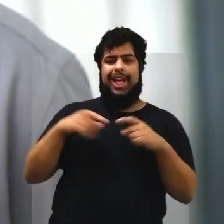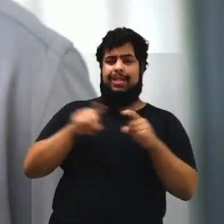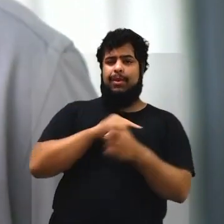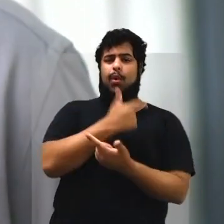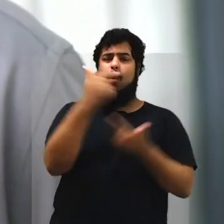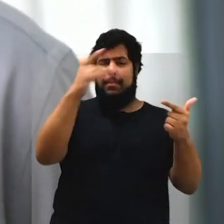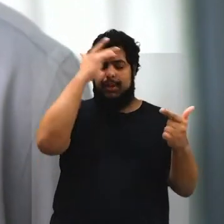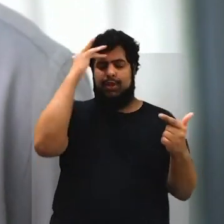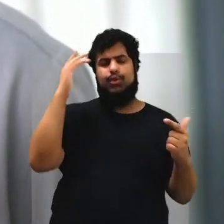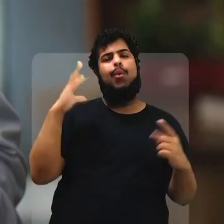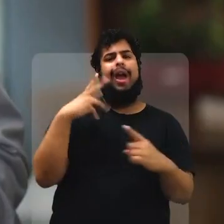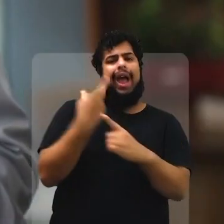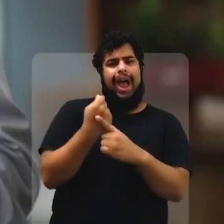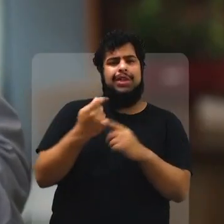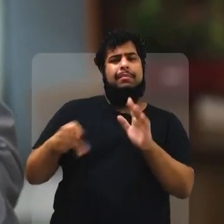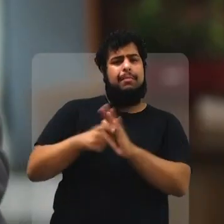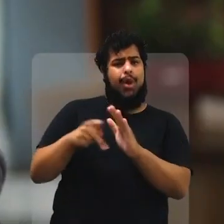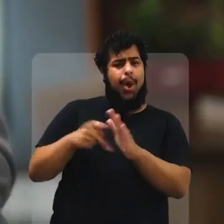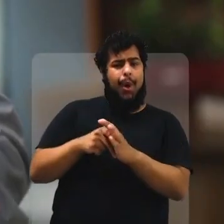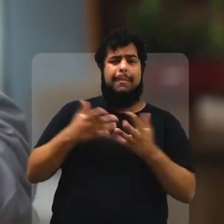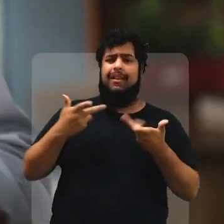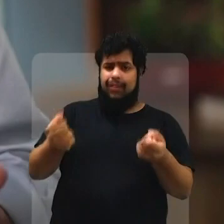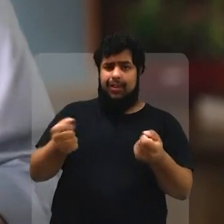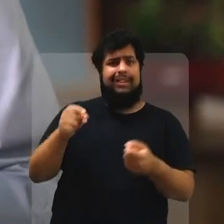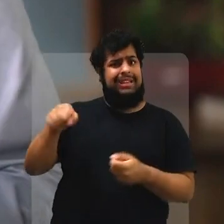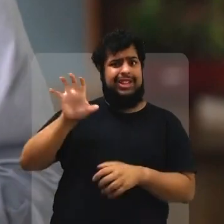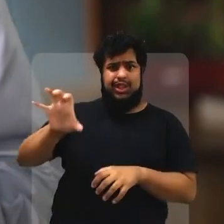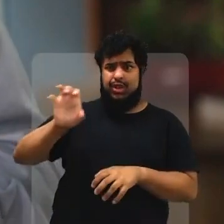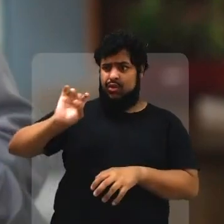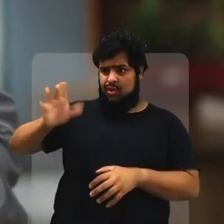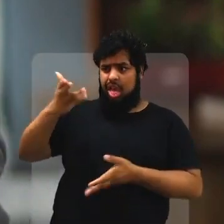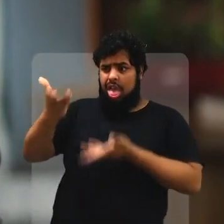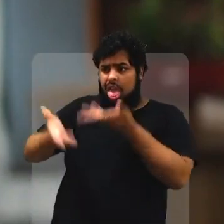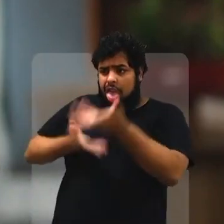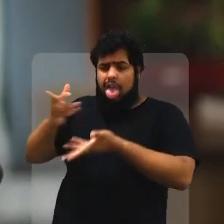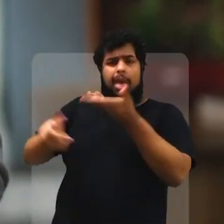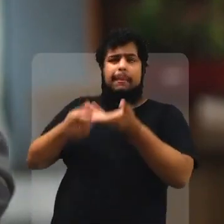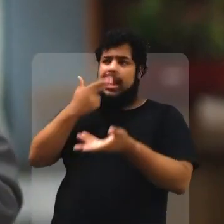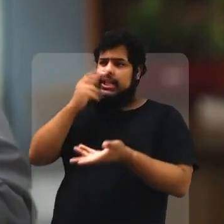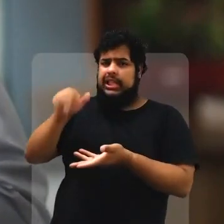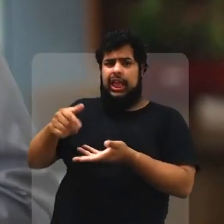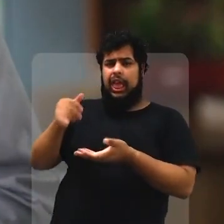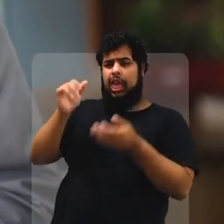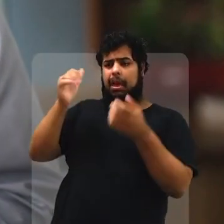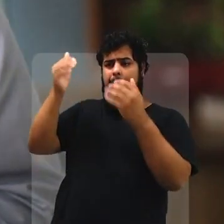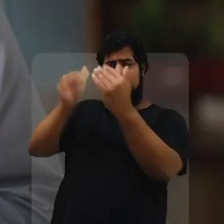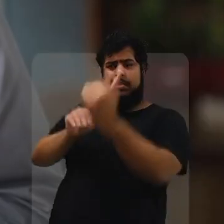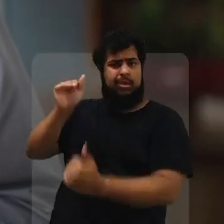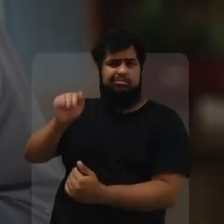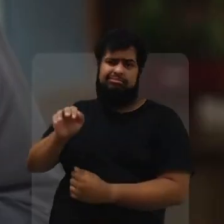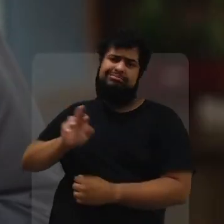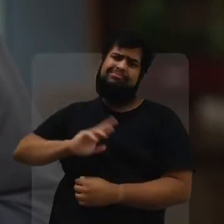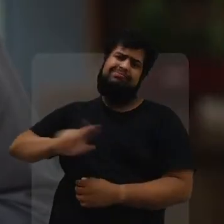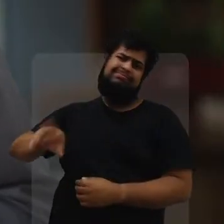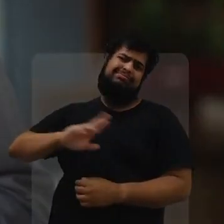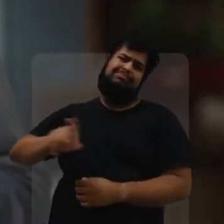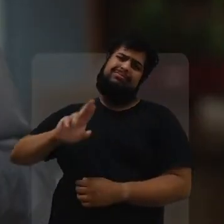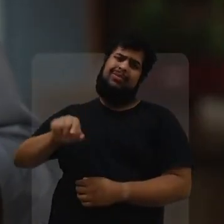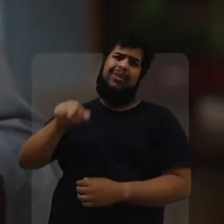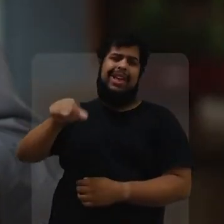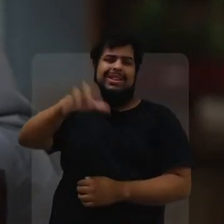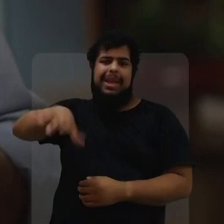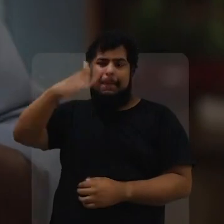dos repentistas do setino, que tem um Luiz Gonzaga, um Patativa do Açaré, um Dominguinho, essa região não nasceu para ser